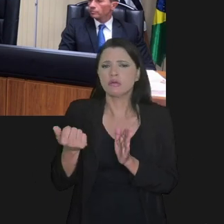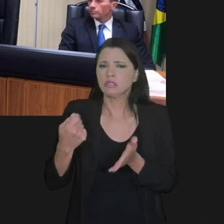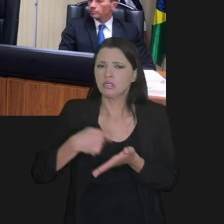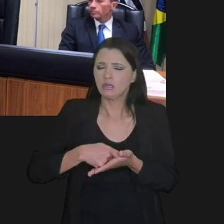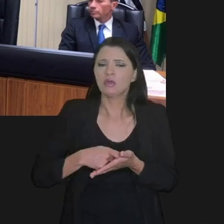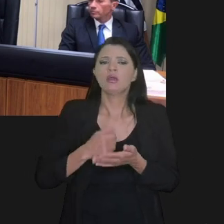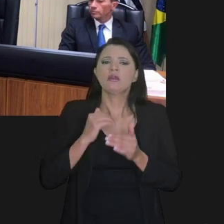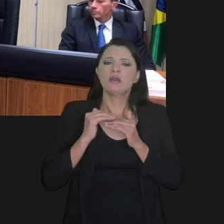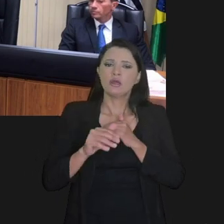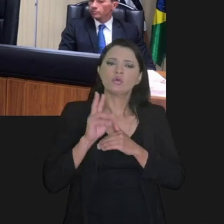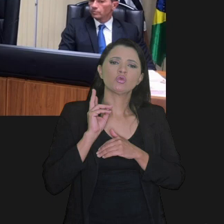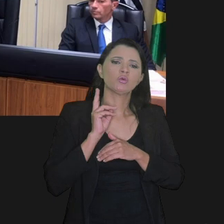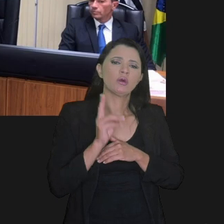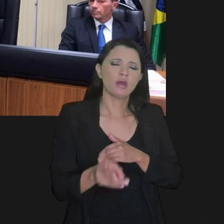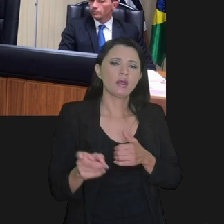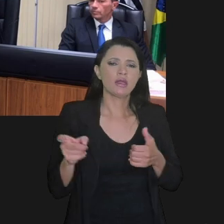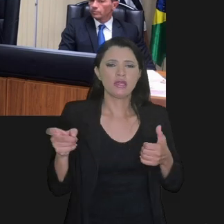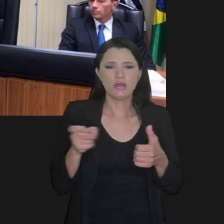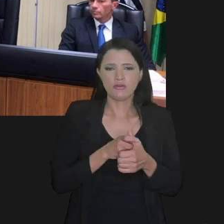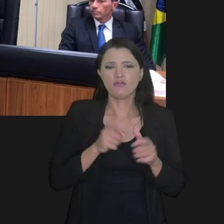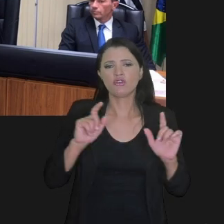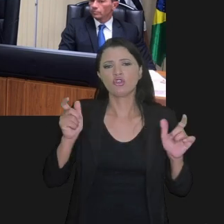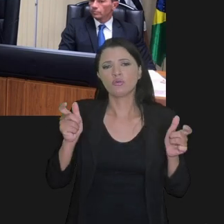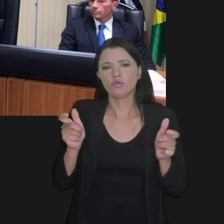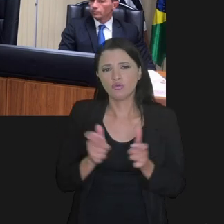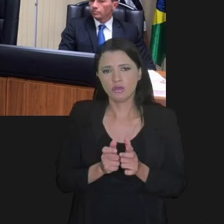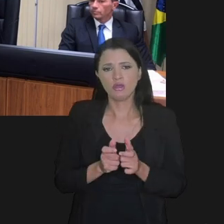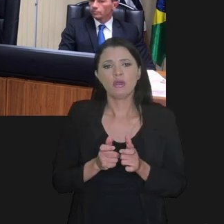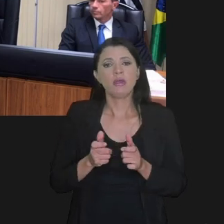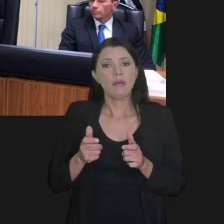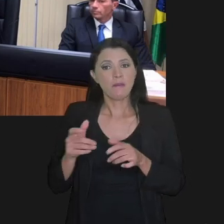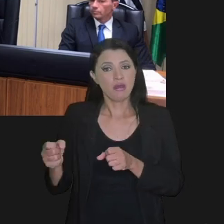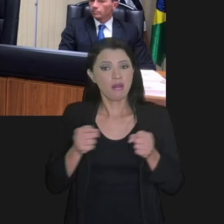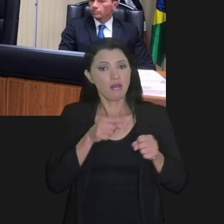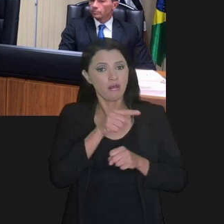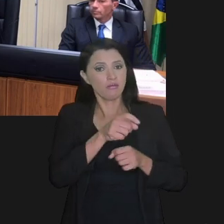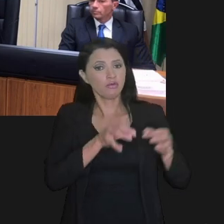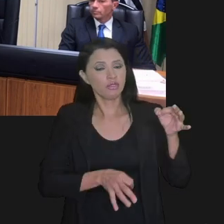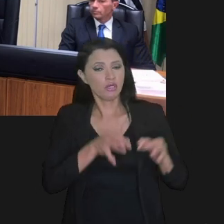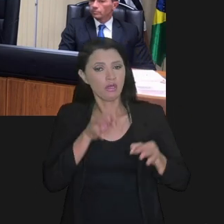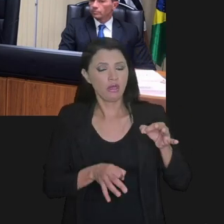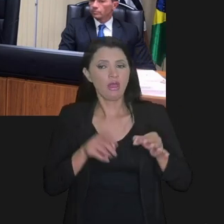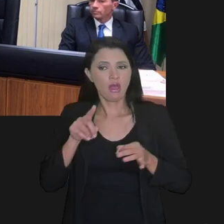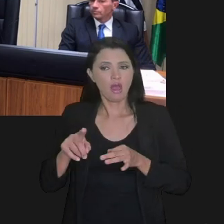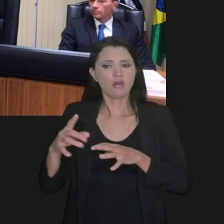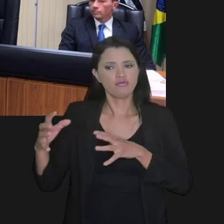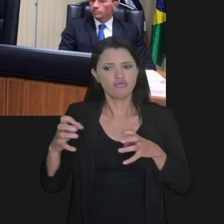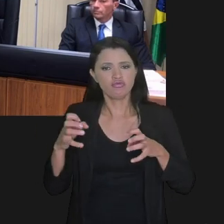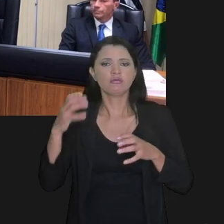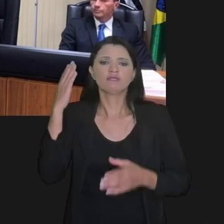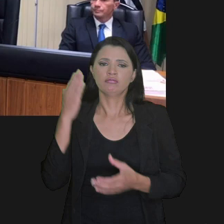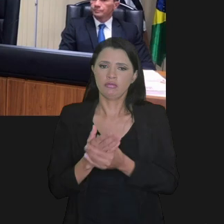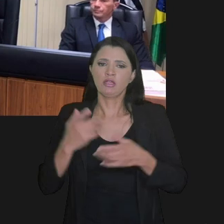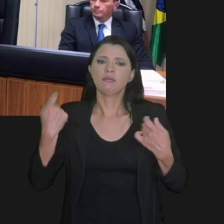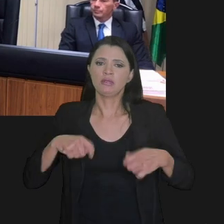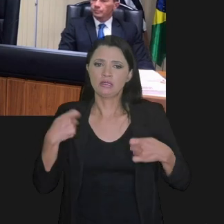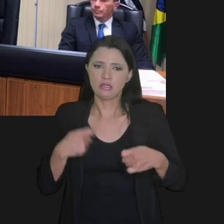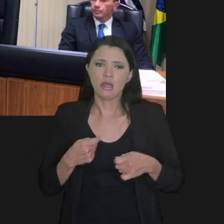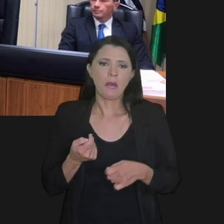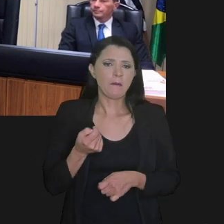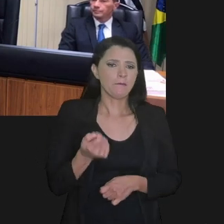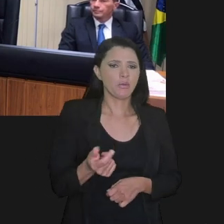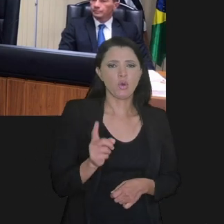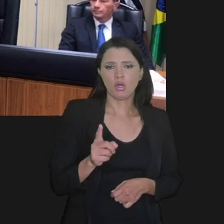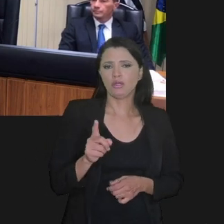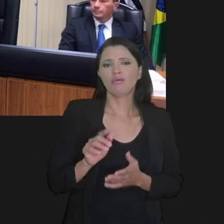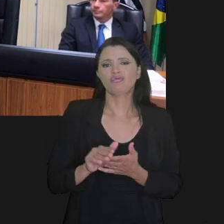visa a conformidade fiscal duradoura e a redução da litigiosidade para que venha para o Poder Judiciário aquelas brigas que merecem